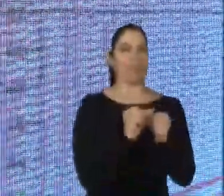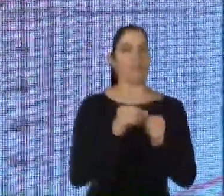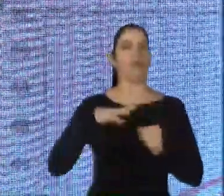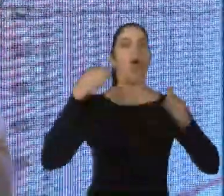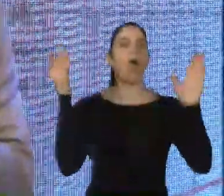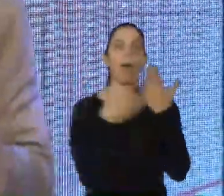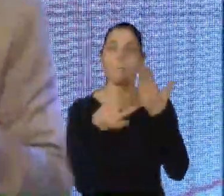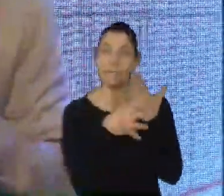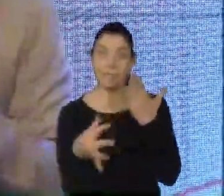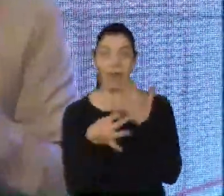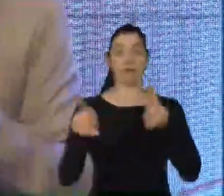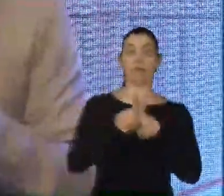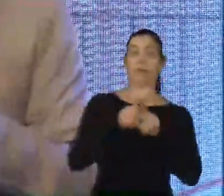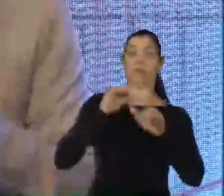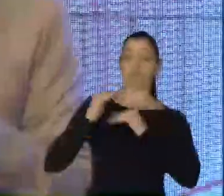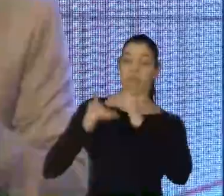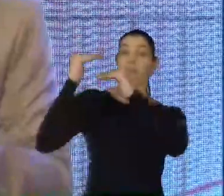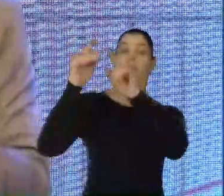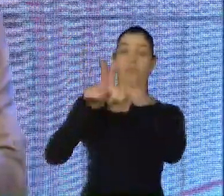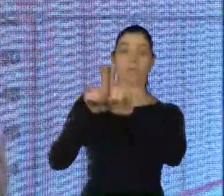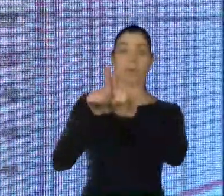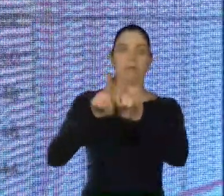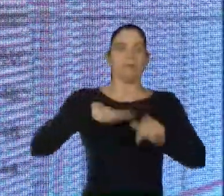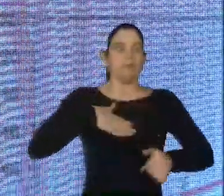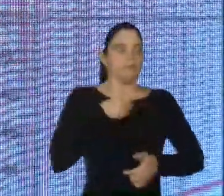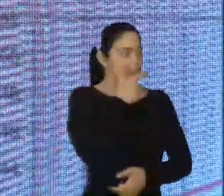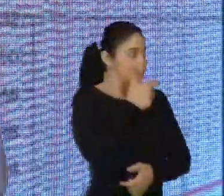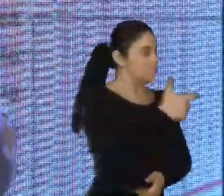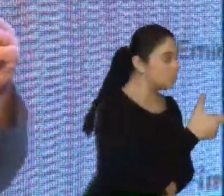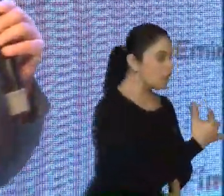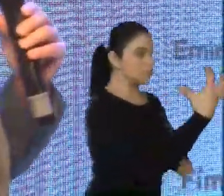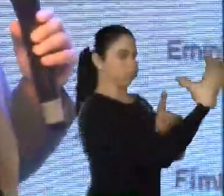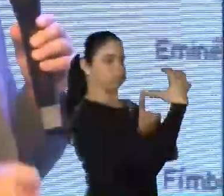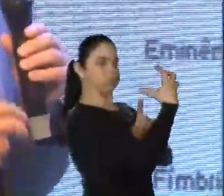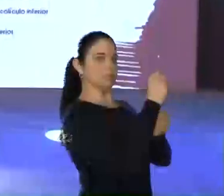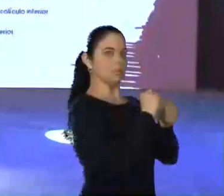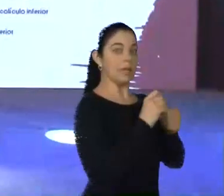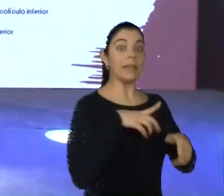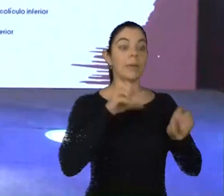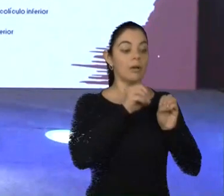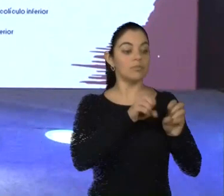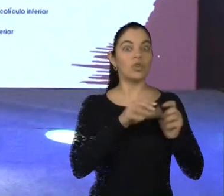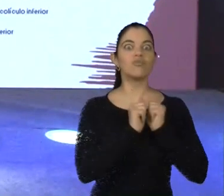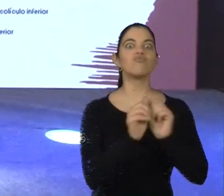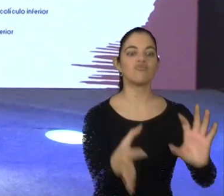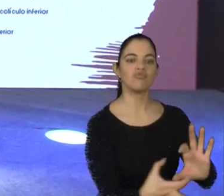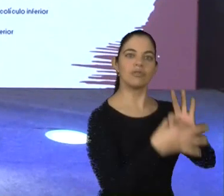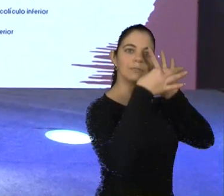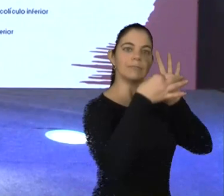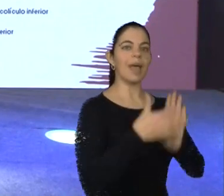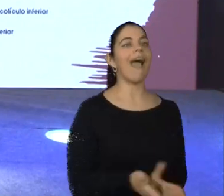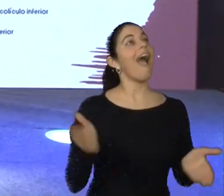habilidades que são desenvolvidas, naturalmente, ou então instigadas, através do processo educacional. Aqui, agora, eu mostro, numa